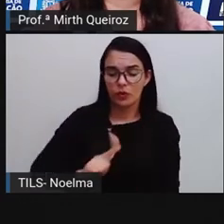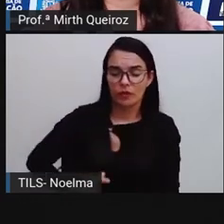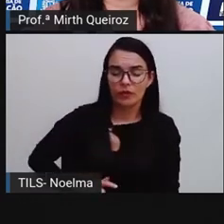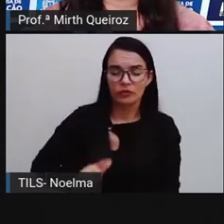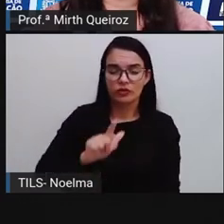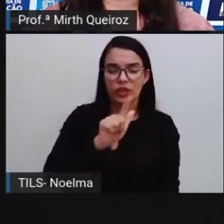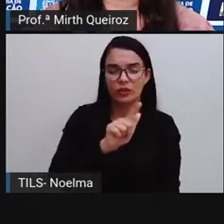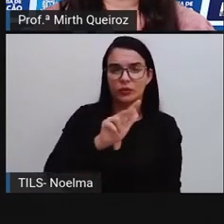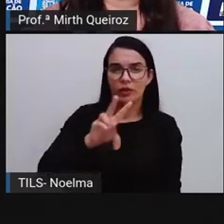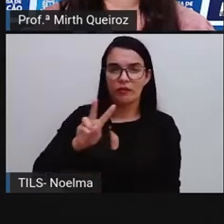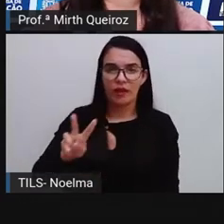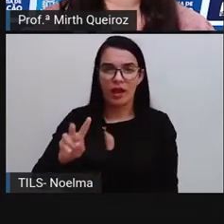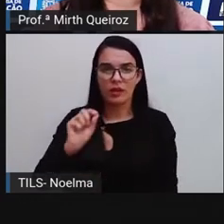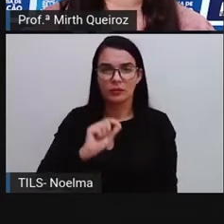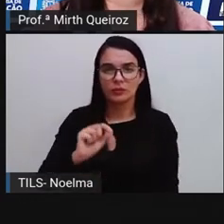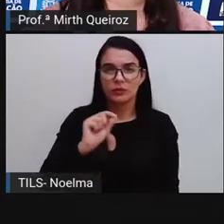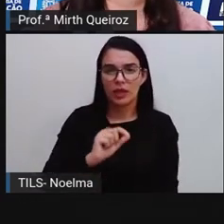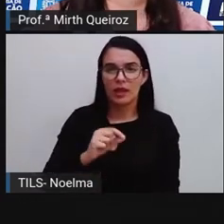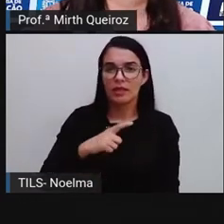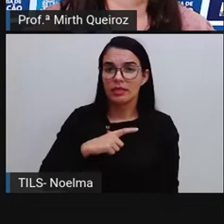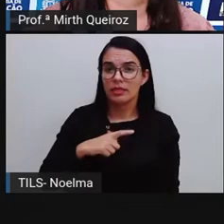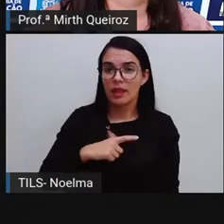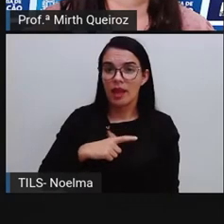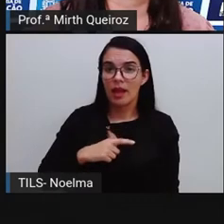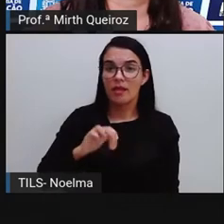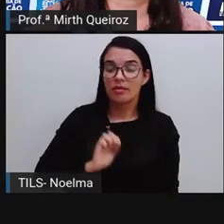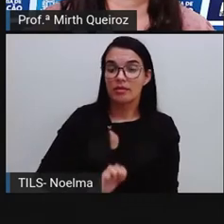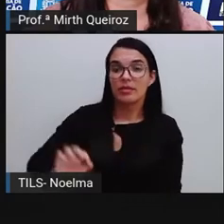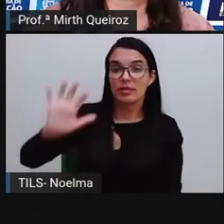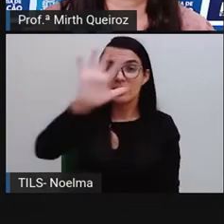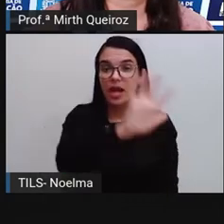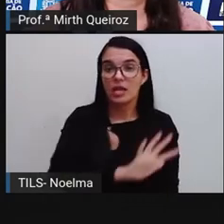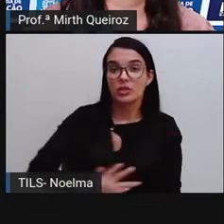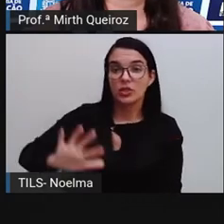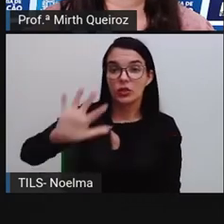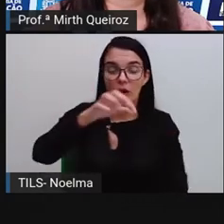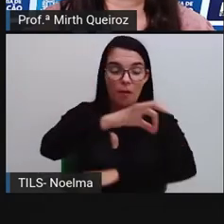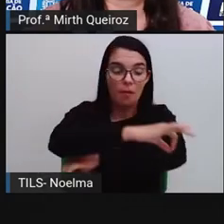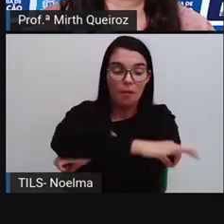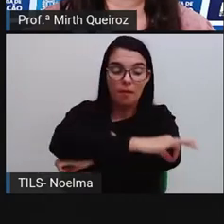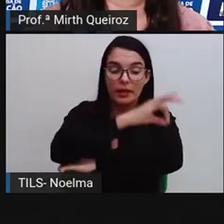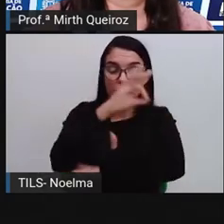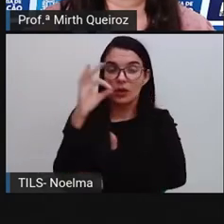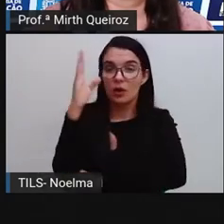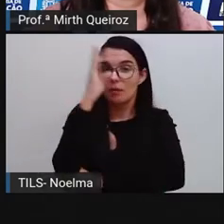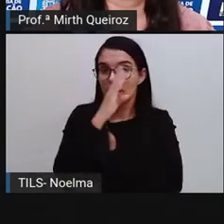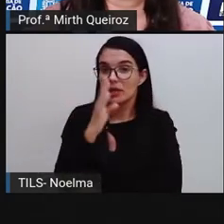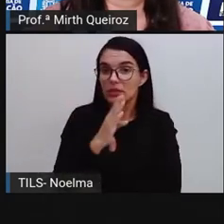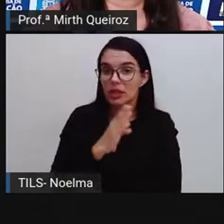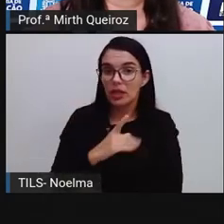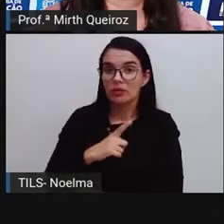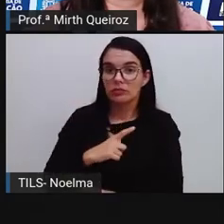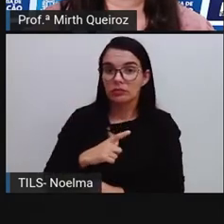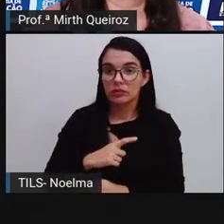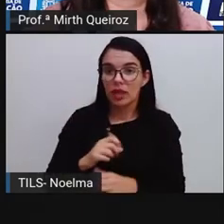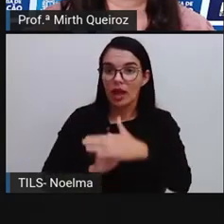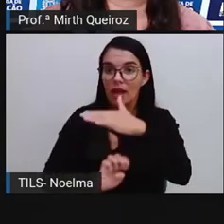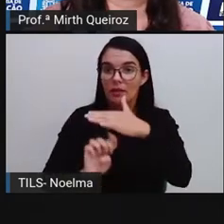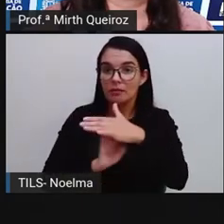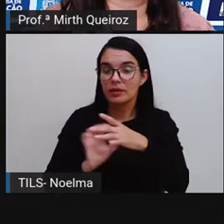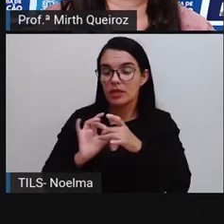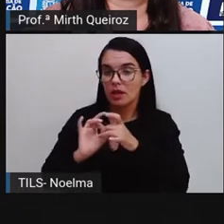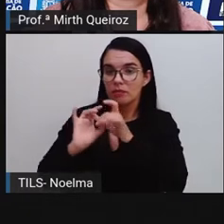Vargas, que promoveu a nacionalização do petróleo brasileiro. E, portanto, a referida empresa pública